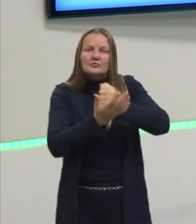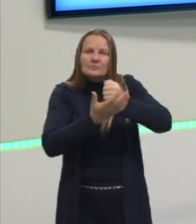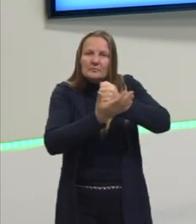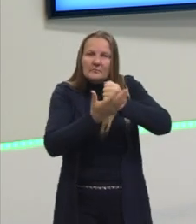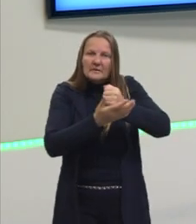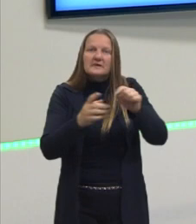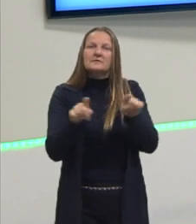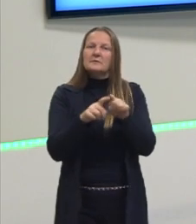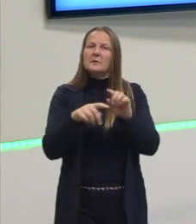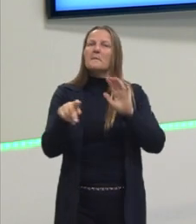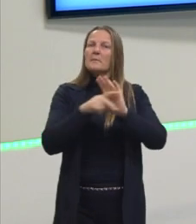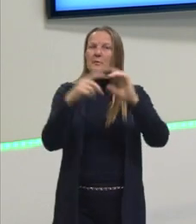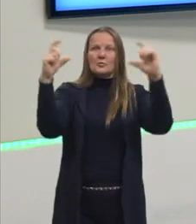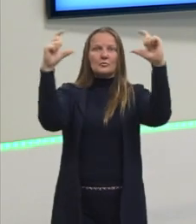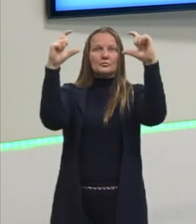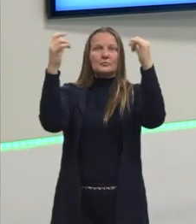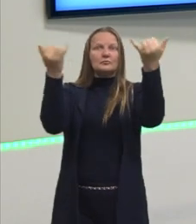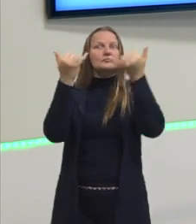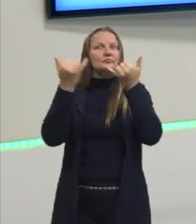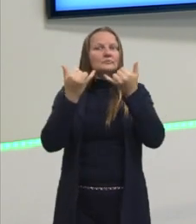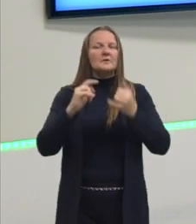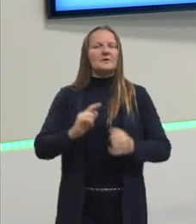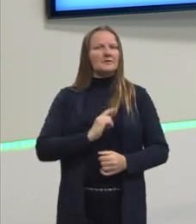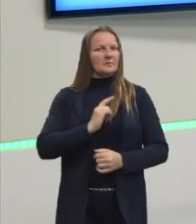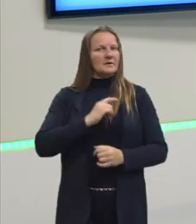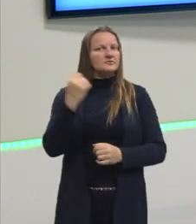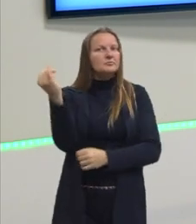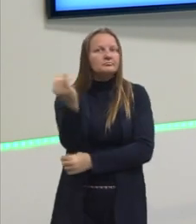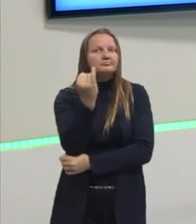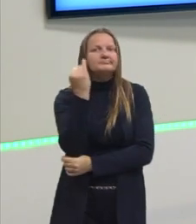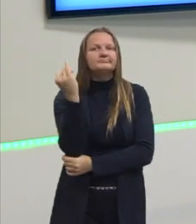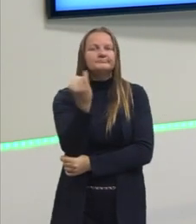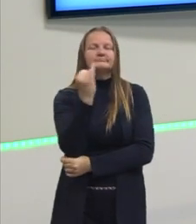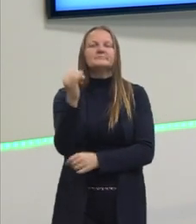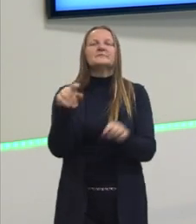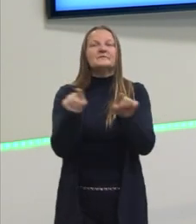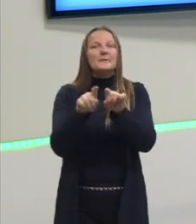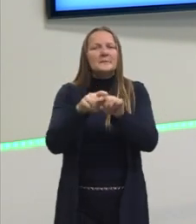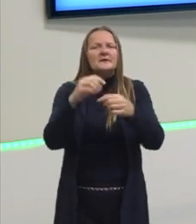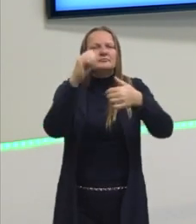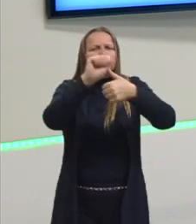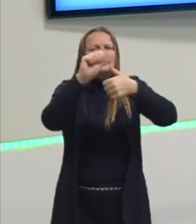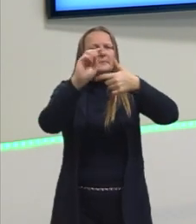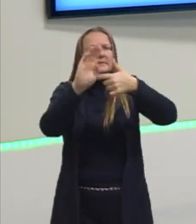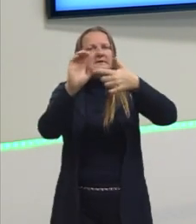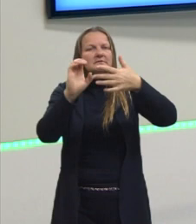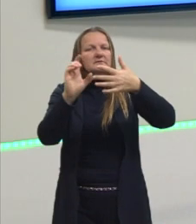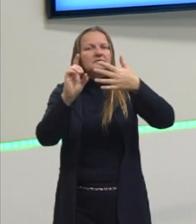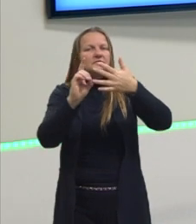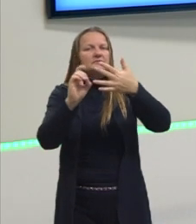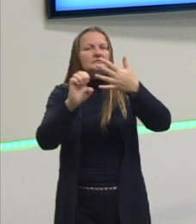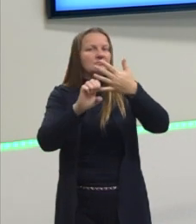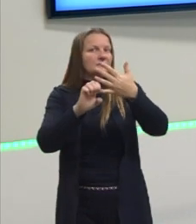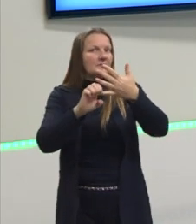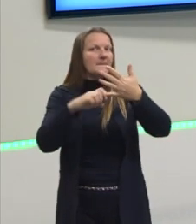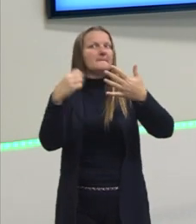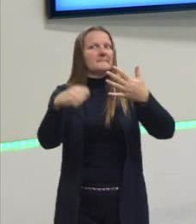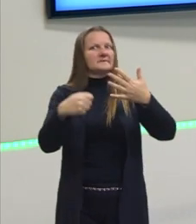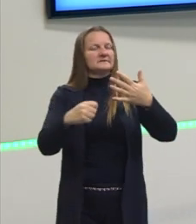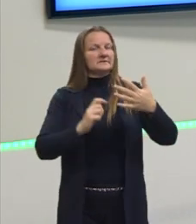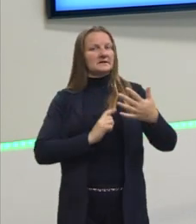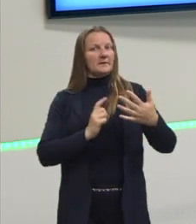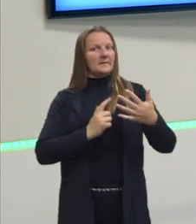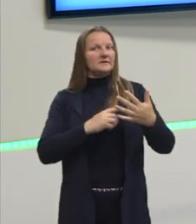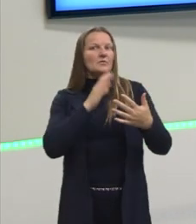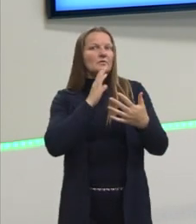quanto o próprio enunciado das questões e também as alternativas das nossas questões. A gente